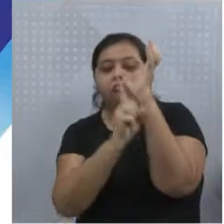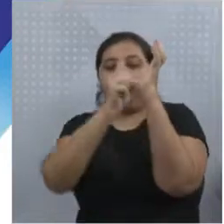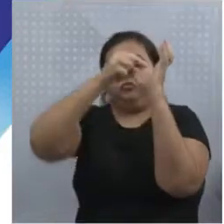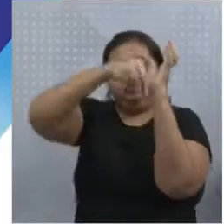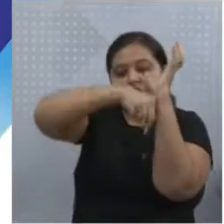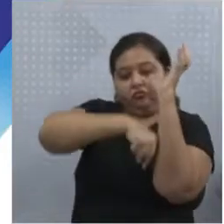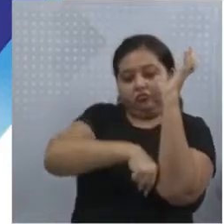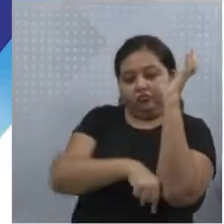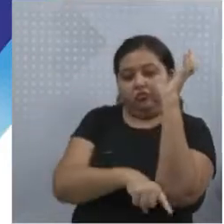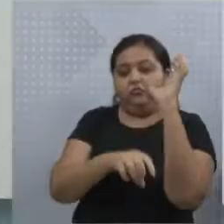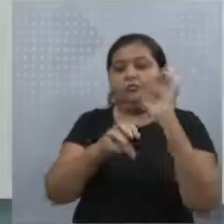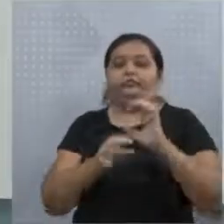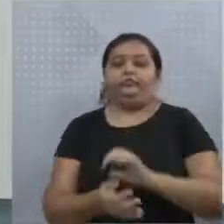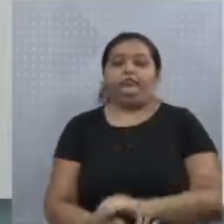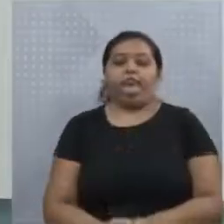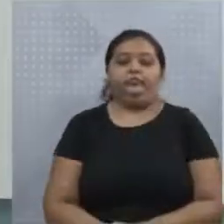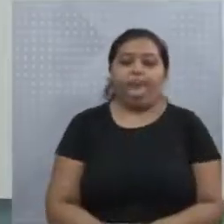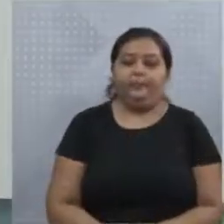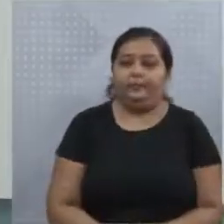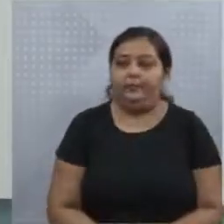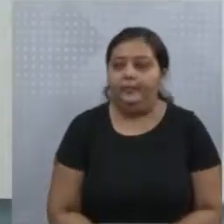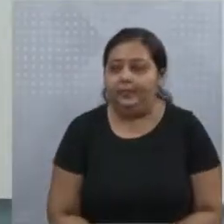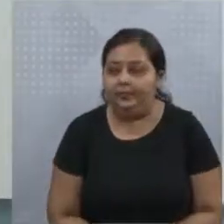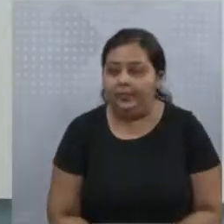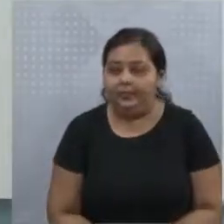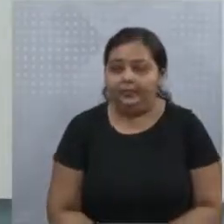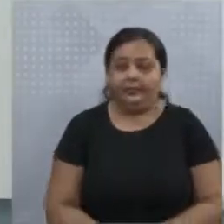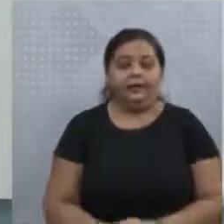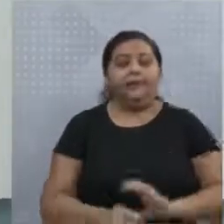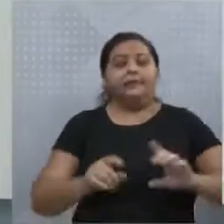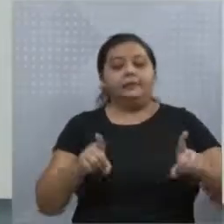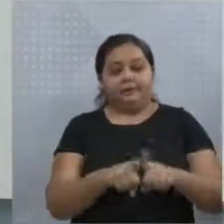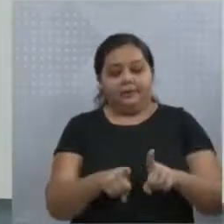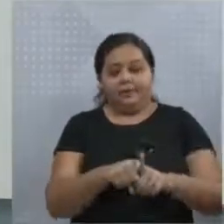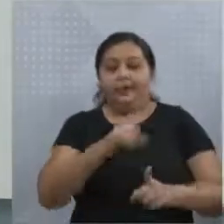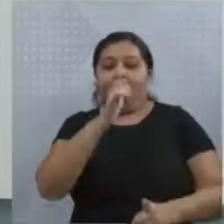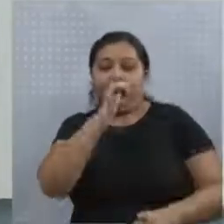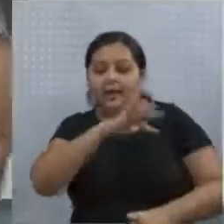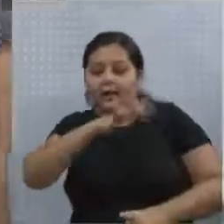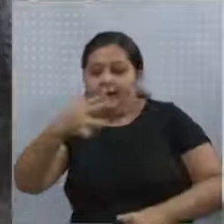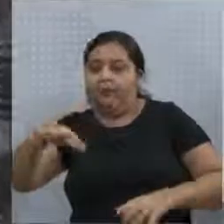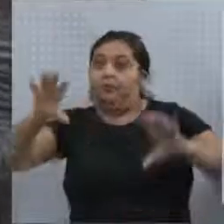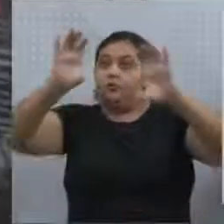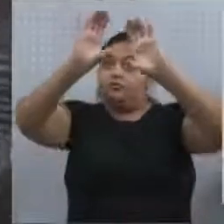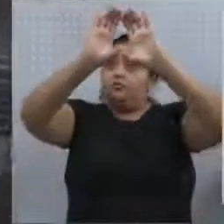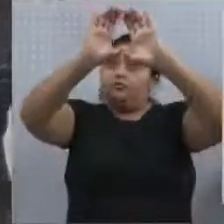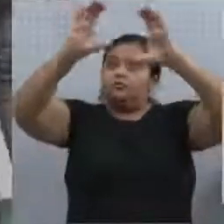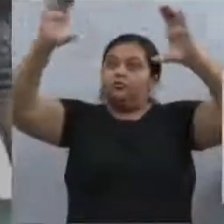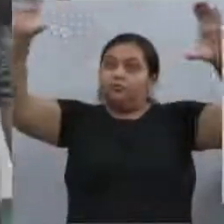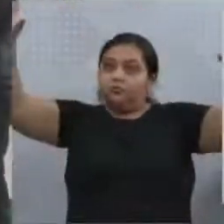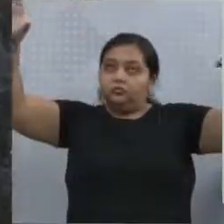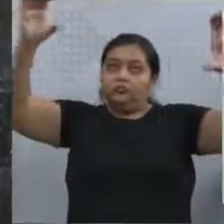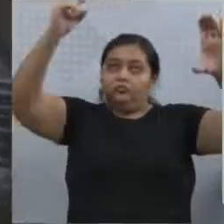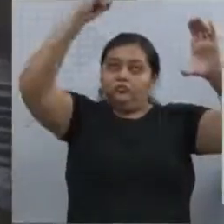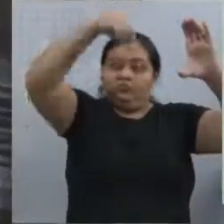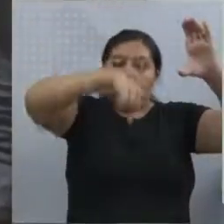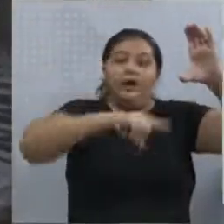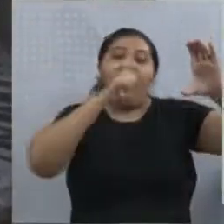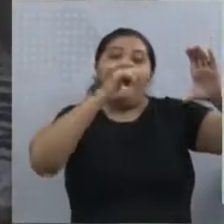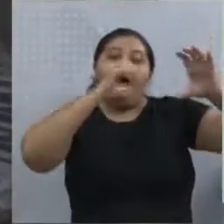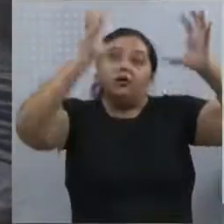eliminam gás oxigênio. As formas da precipitação das massas líquidas por meio do vapor d'água que formam as nuvens.